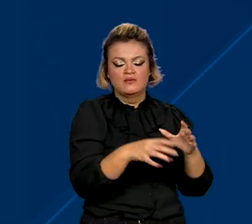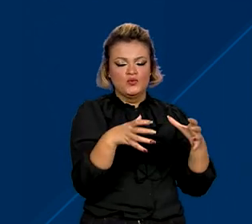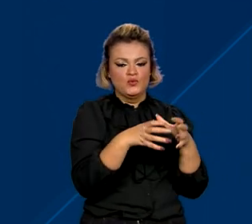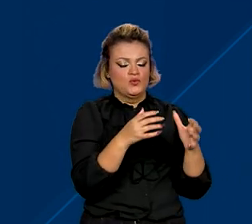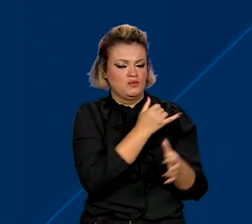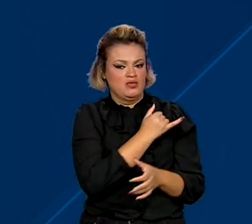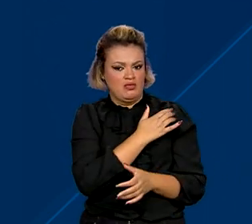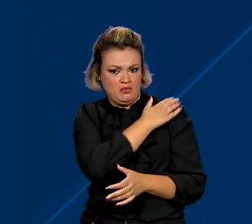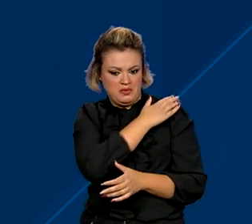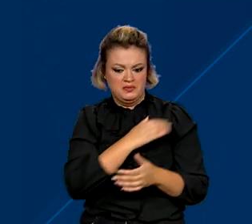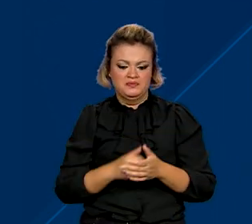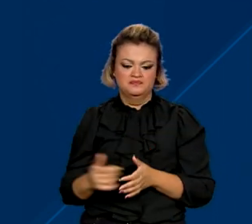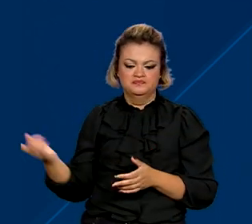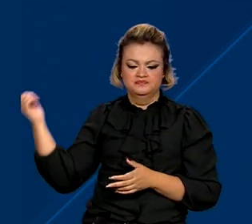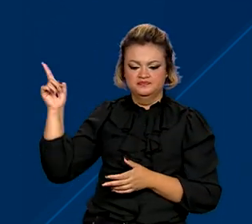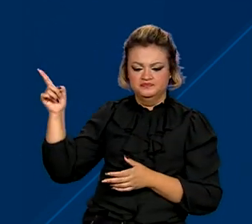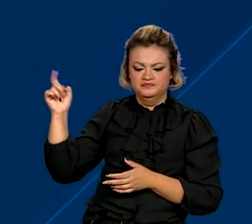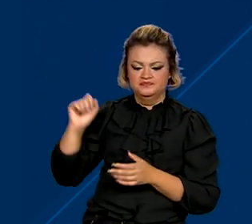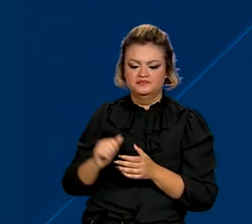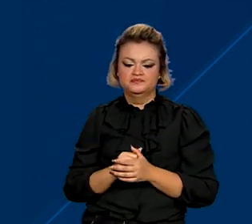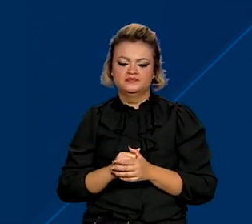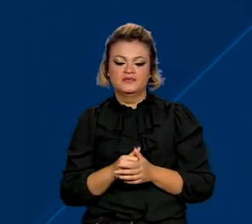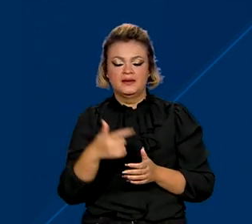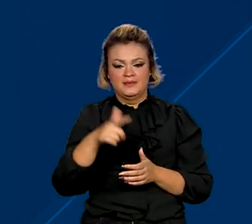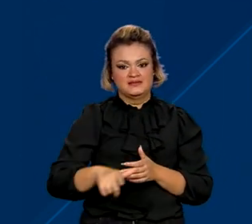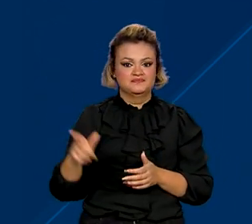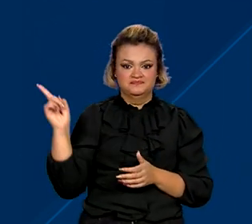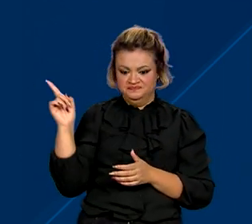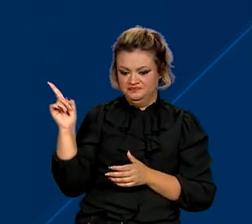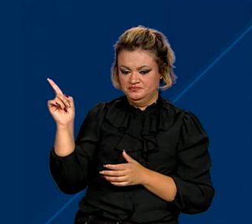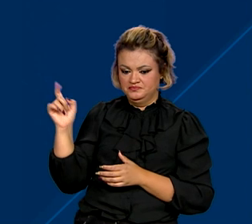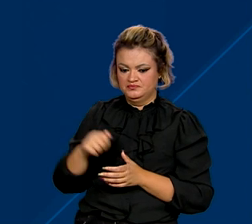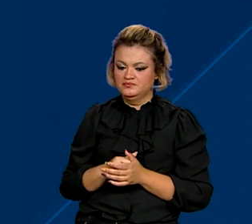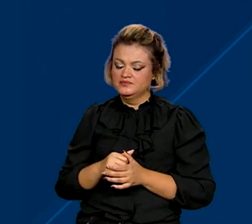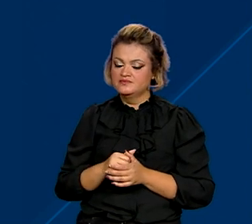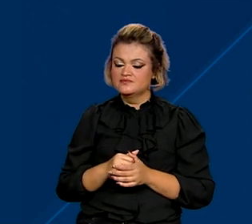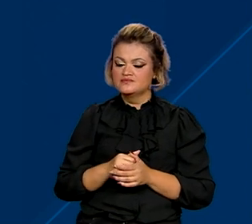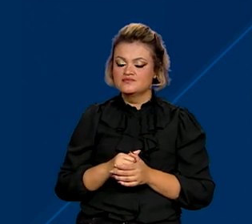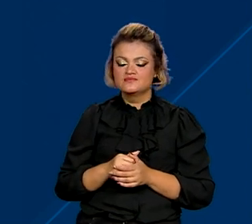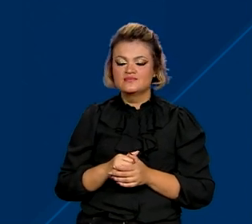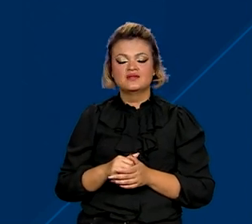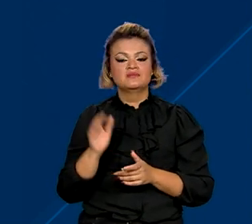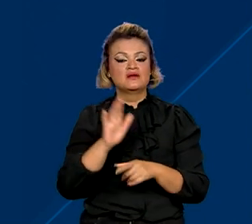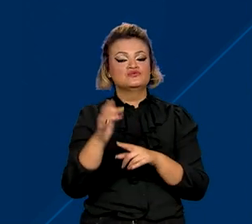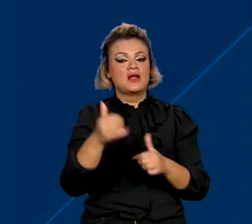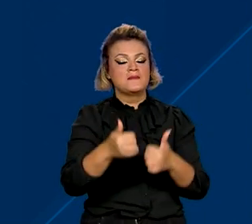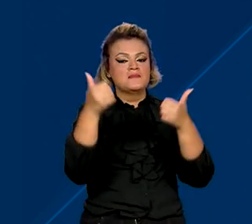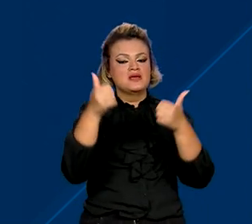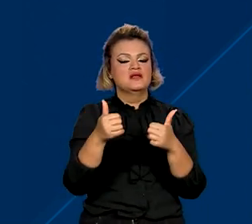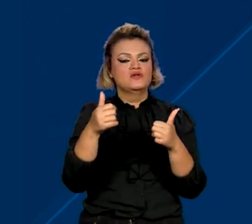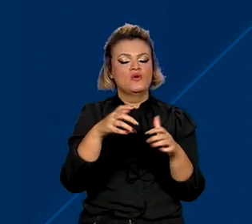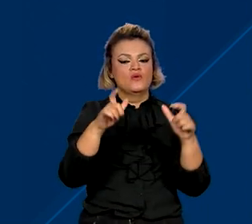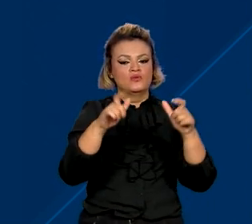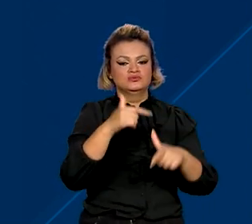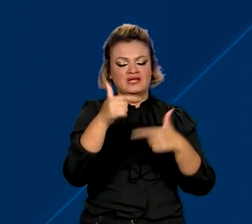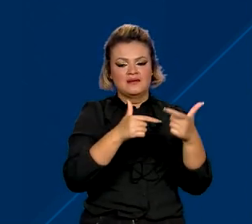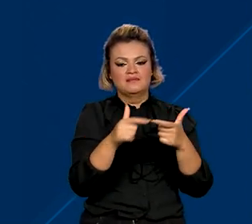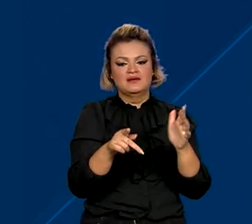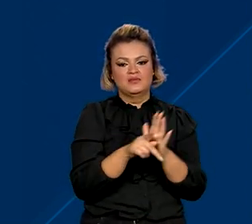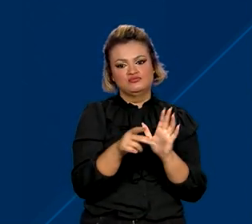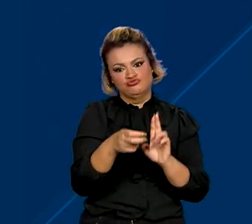ação de valorização dos servidores, foi assinado um termo de compromisso para a melhoria das condições do trabalho